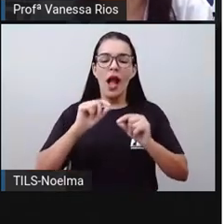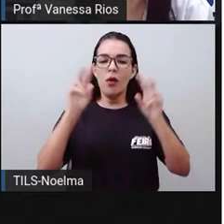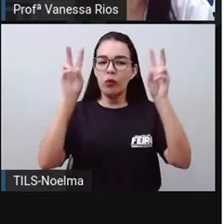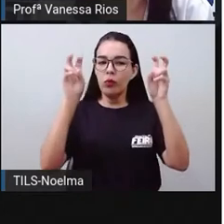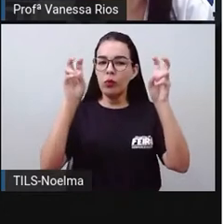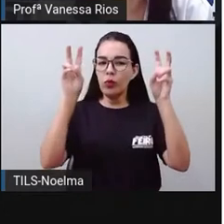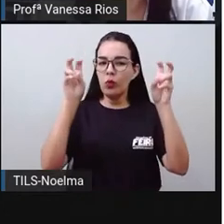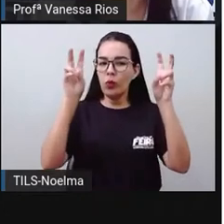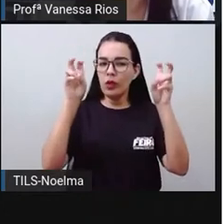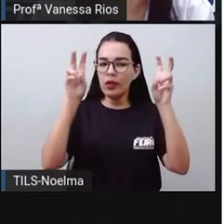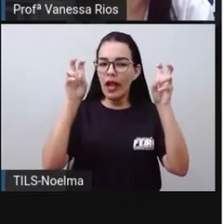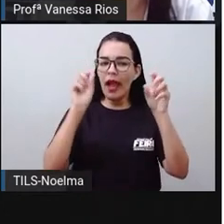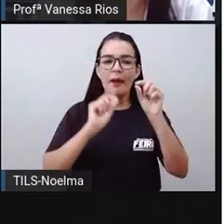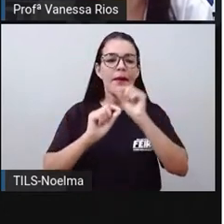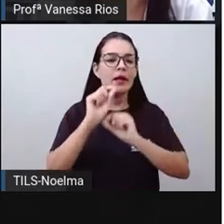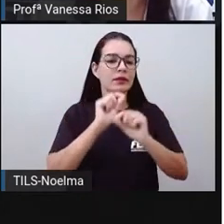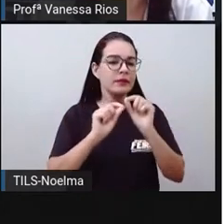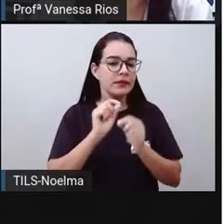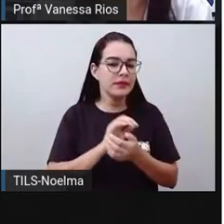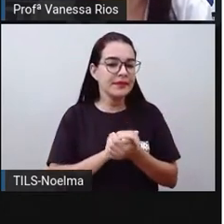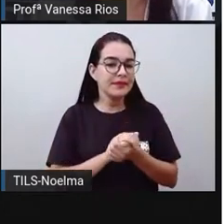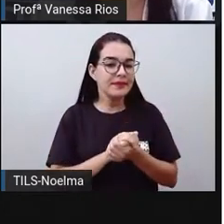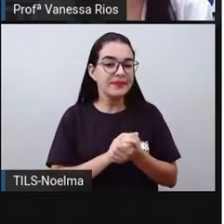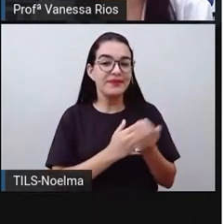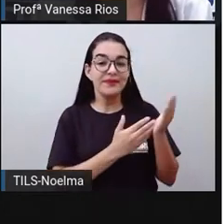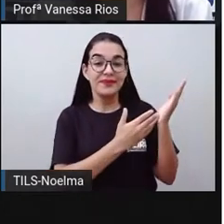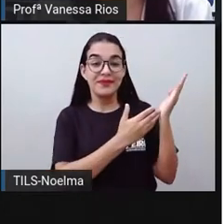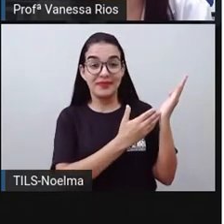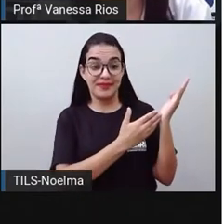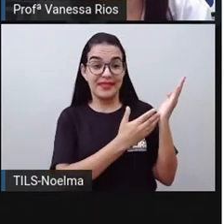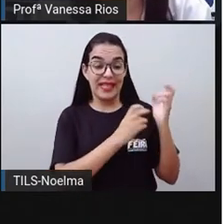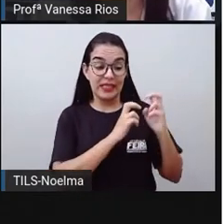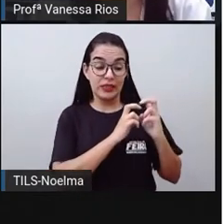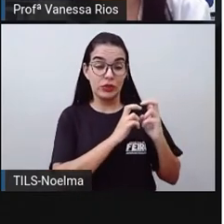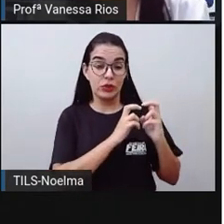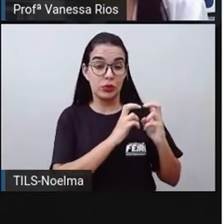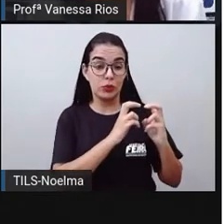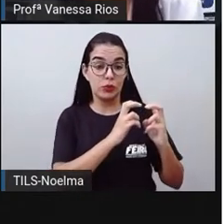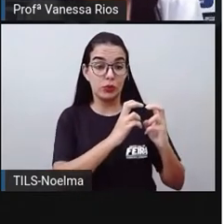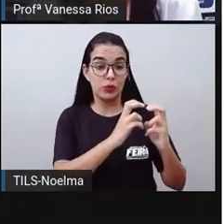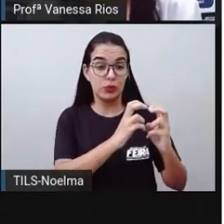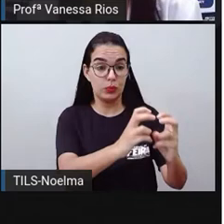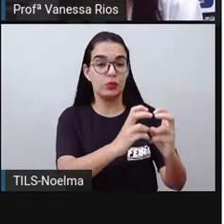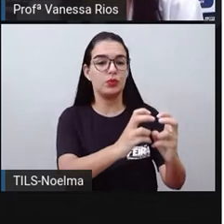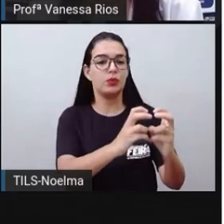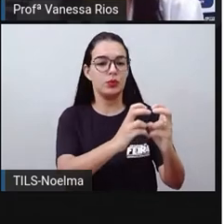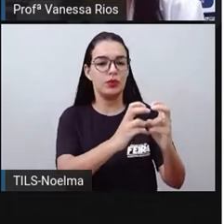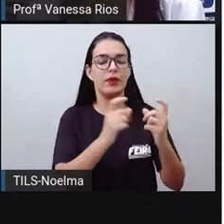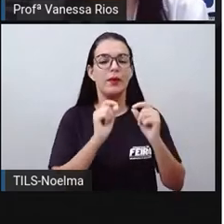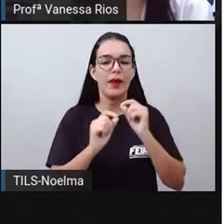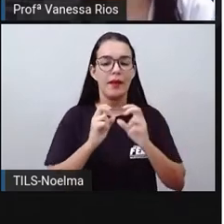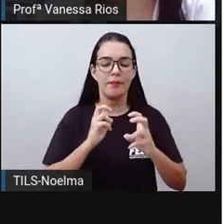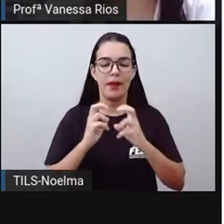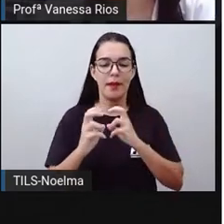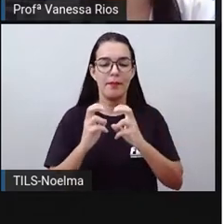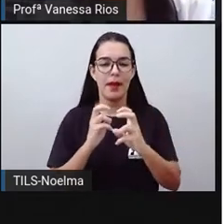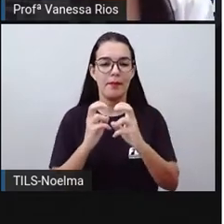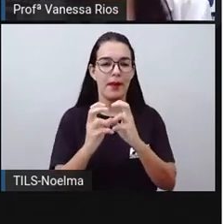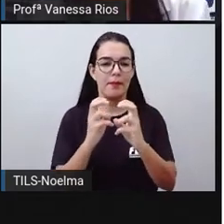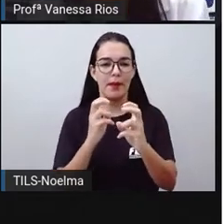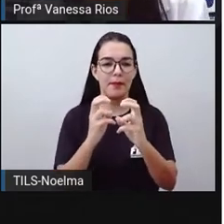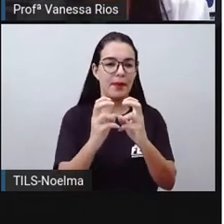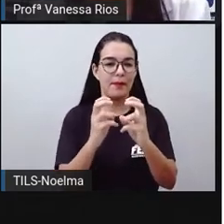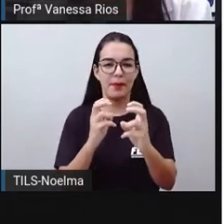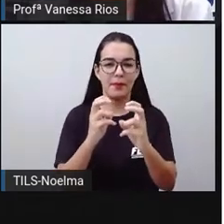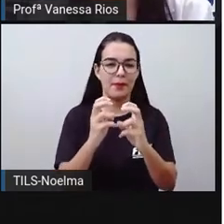humanas nós vamos estudar sobre transporte ferroviário. Não dá pra falar esse